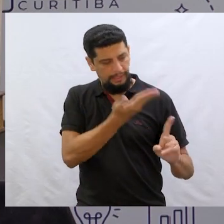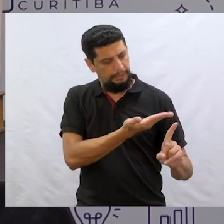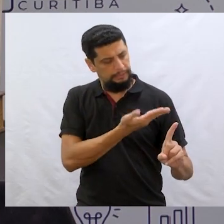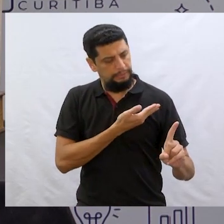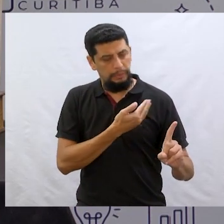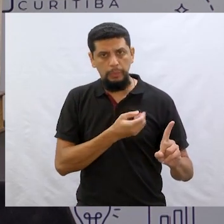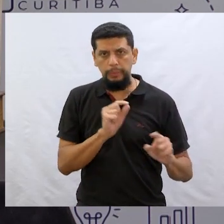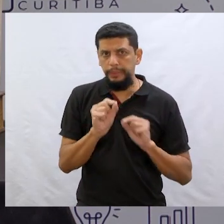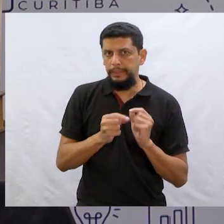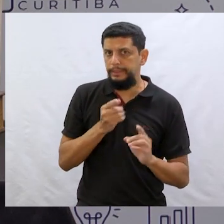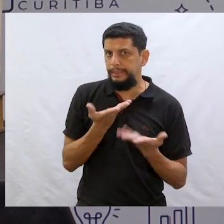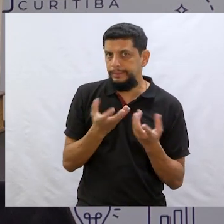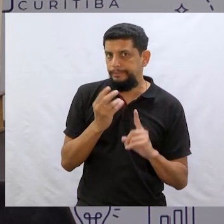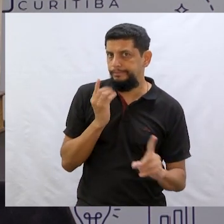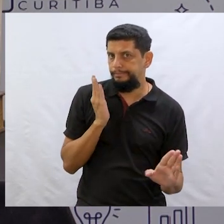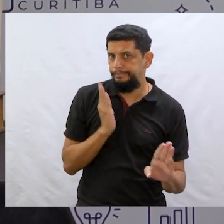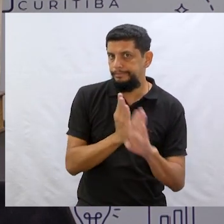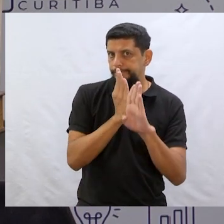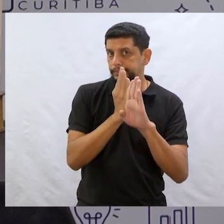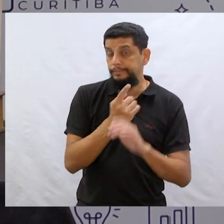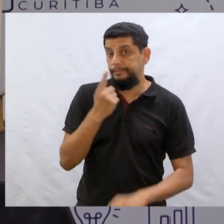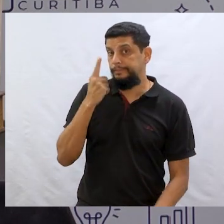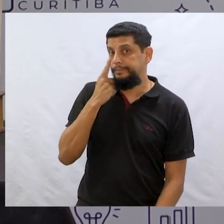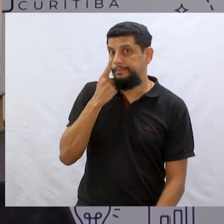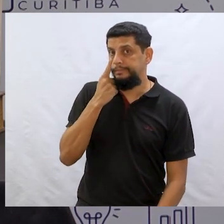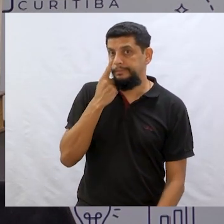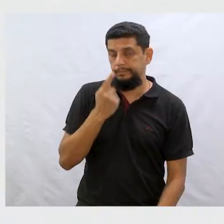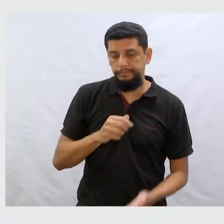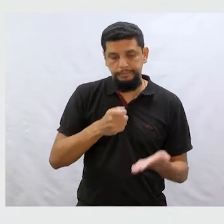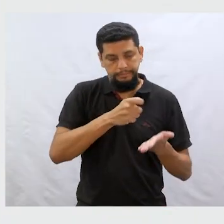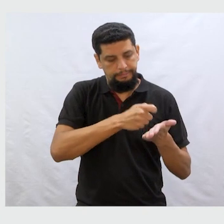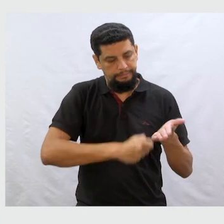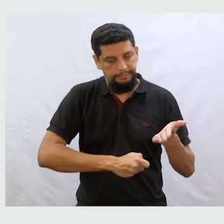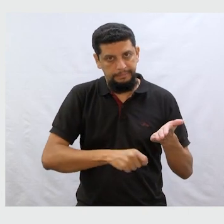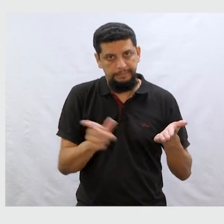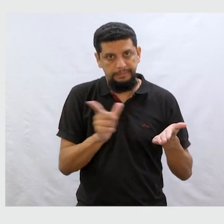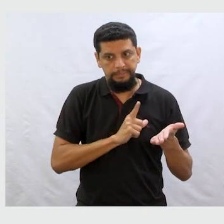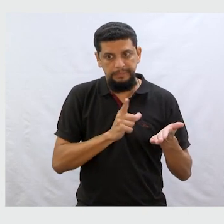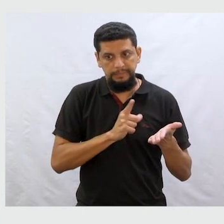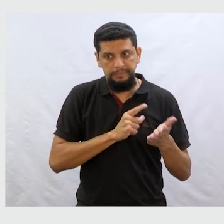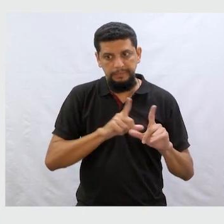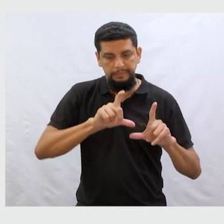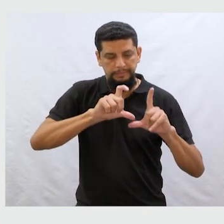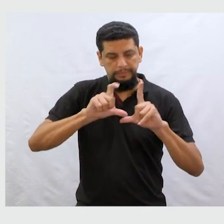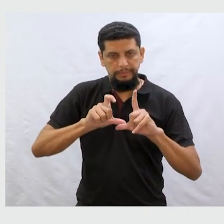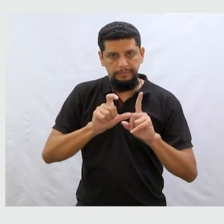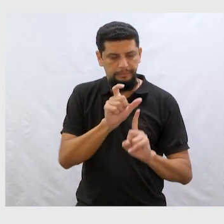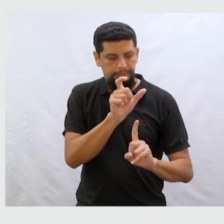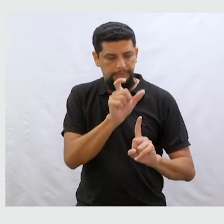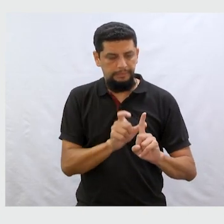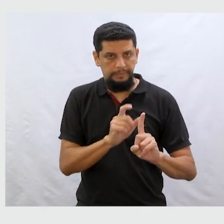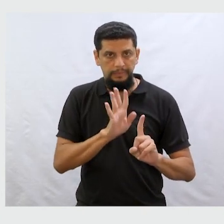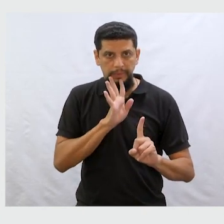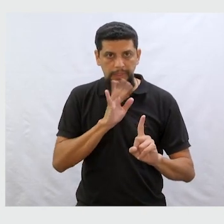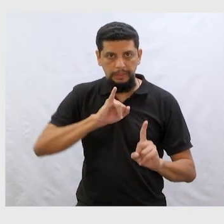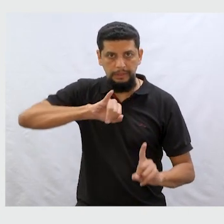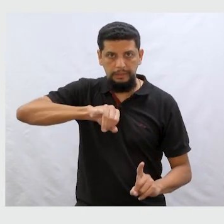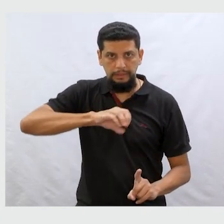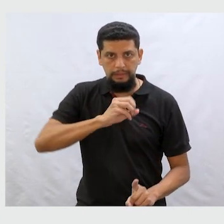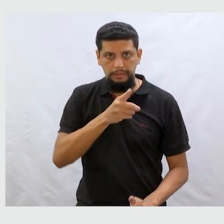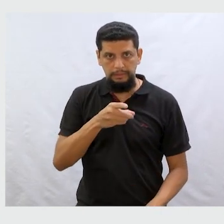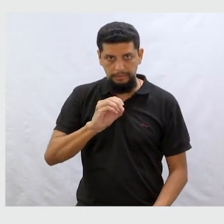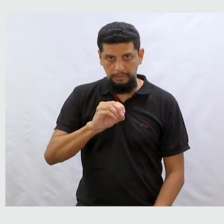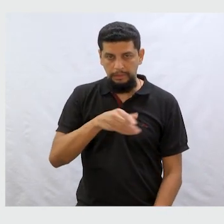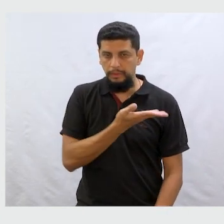será que o João quer que a gente descubra? Gente, olha só! No diário dele tem até uma fotinho. Olha lá! Conheçam o João.